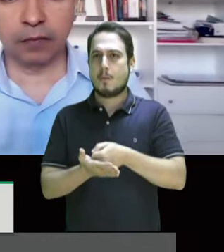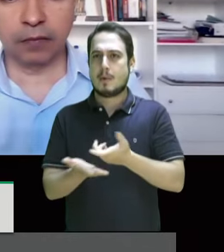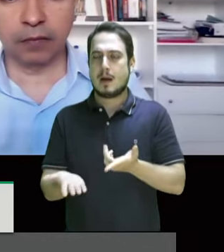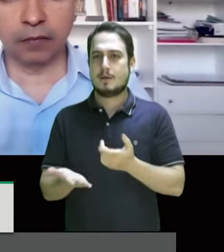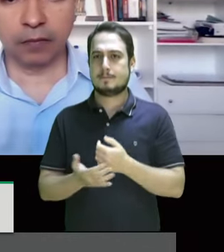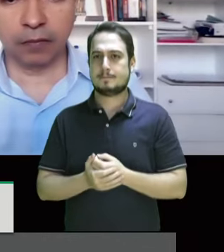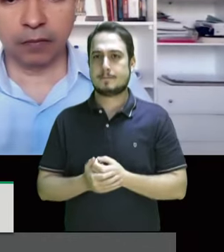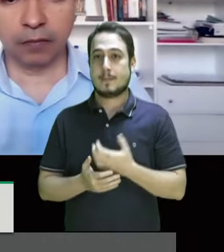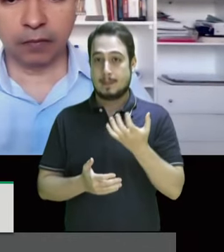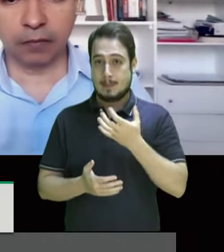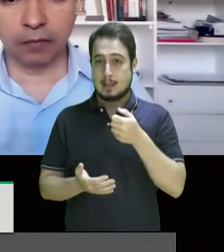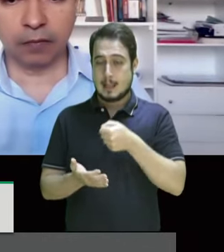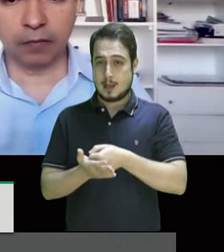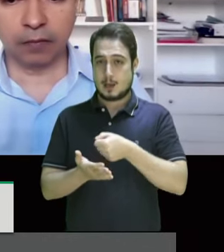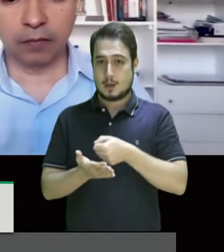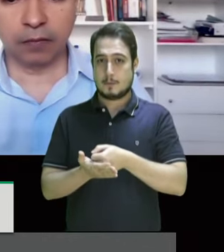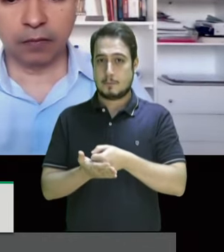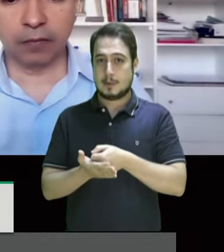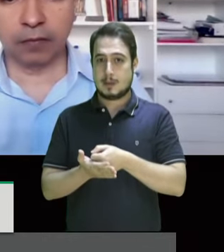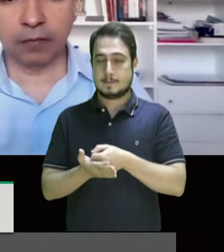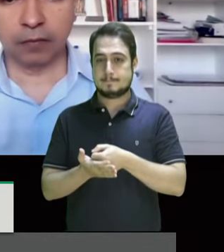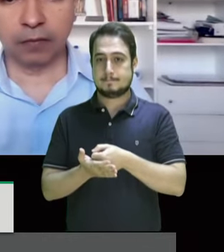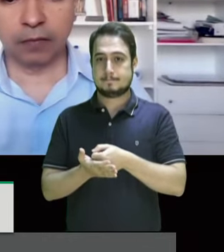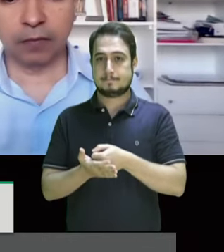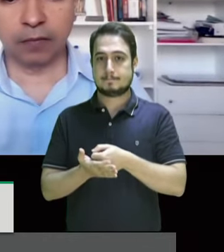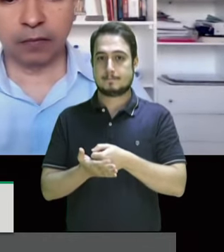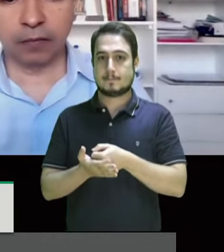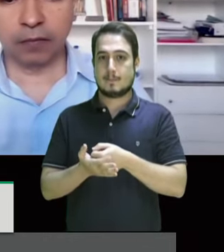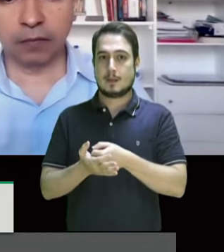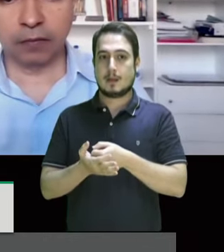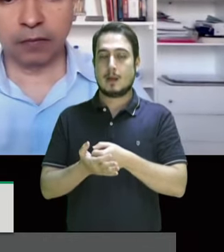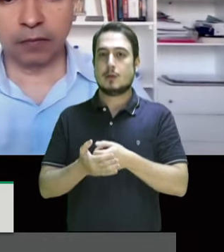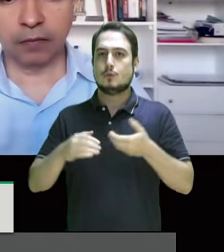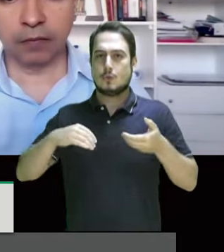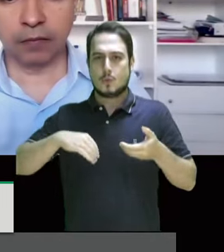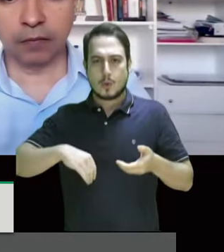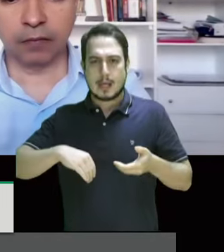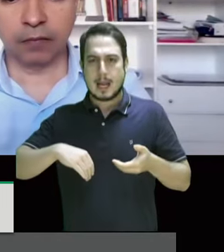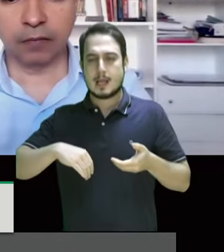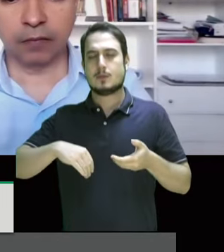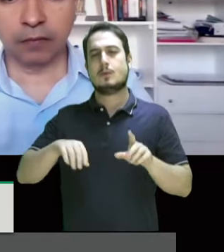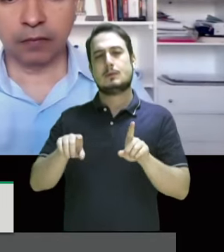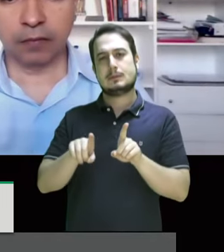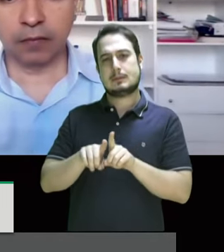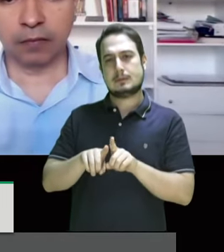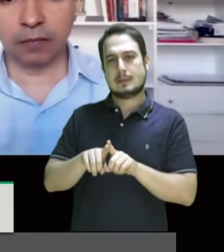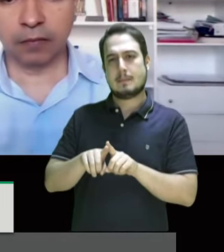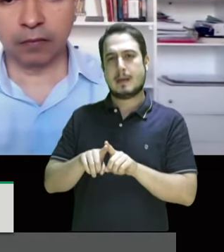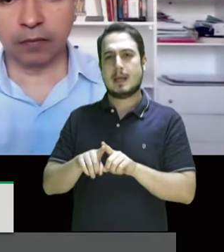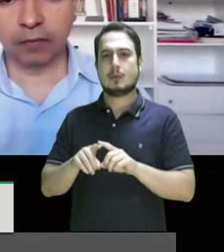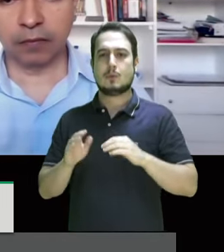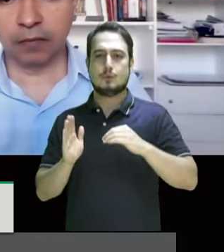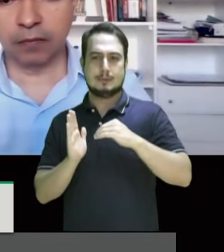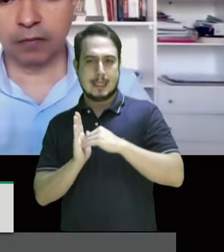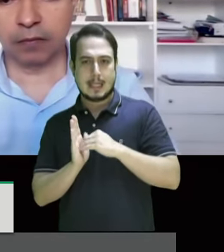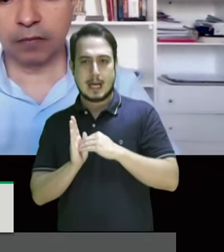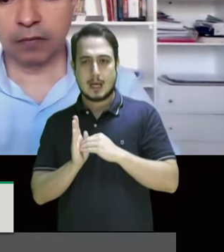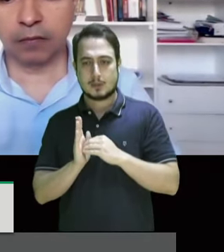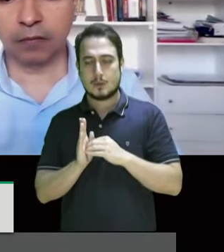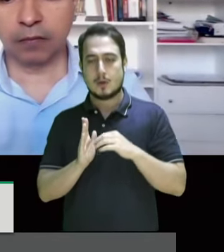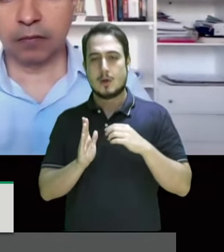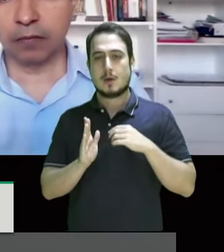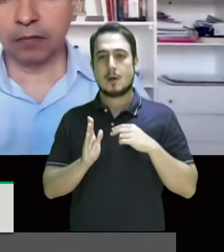quero cobrar da Assembleia Legislativa ou do Congresso Nacional quero cobrar do Senado posições